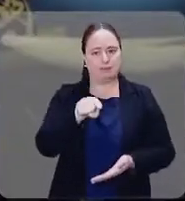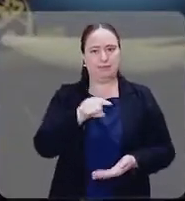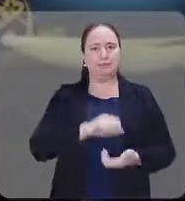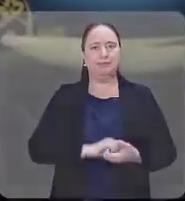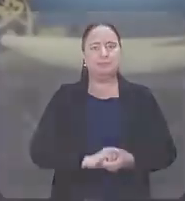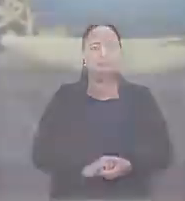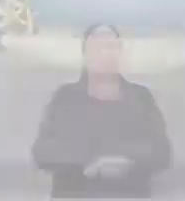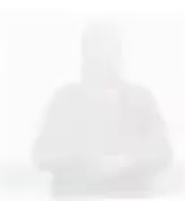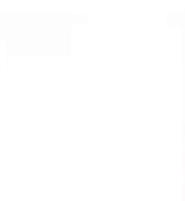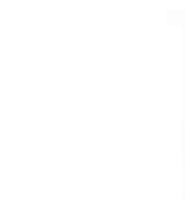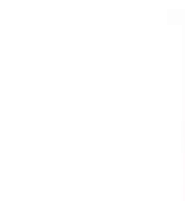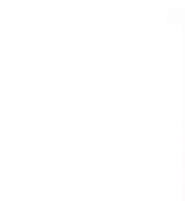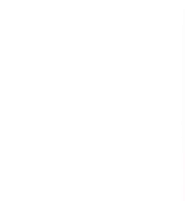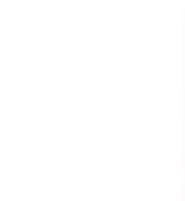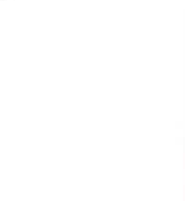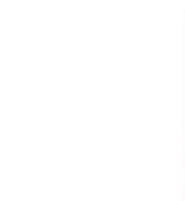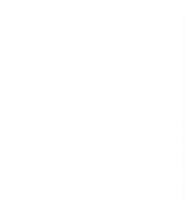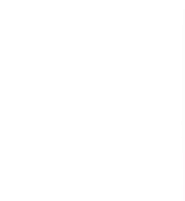aqui para te ouvir.